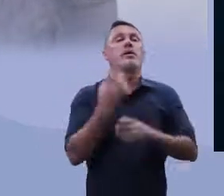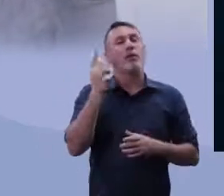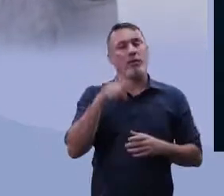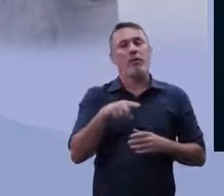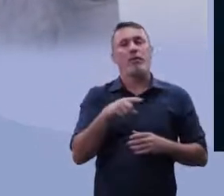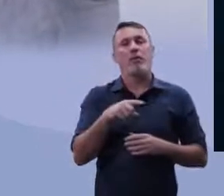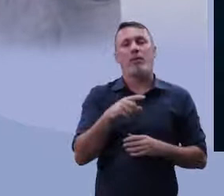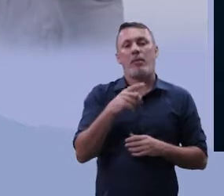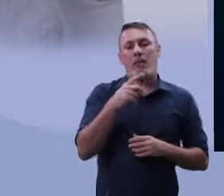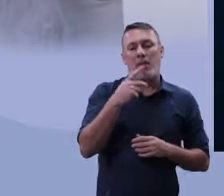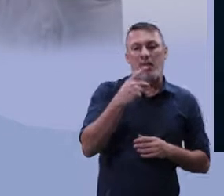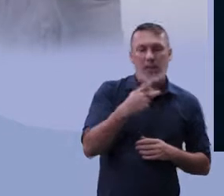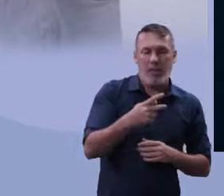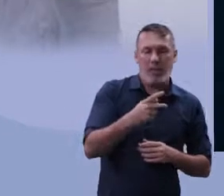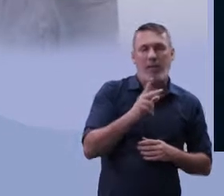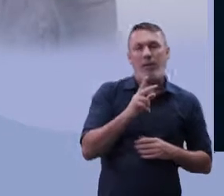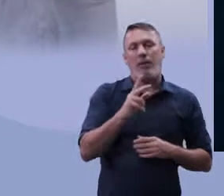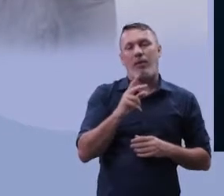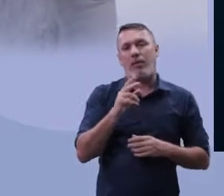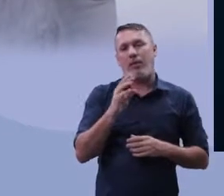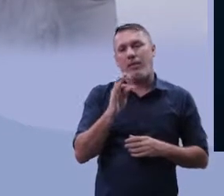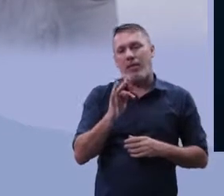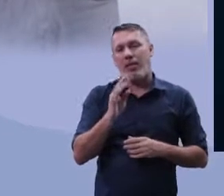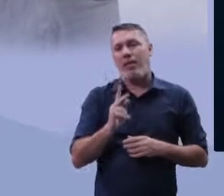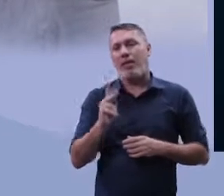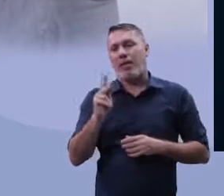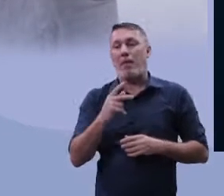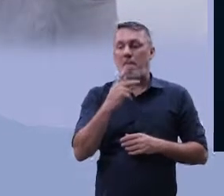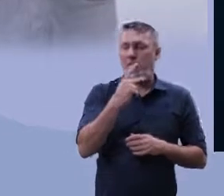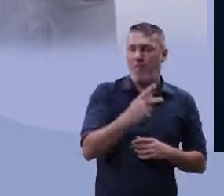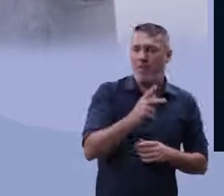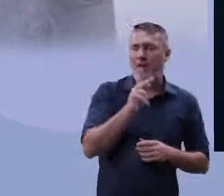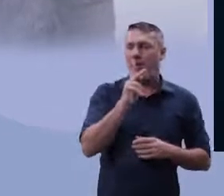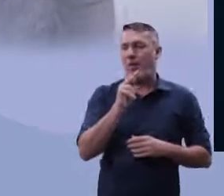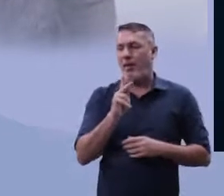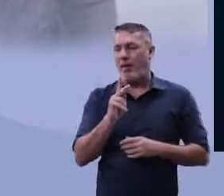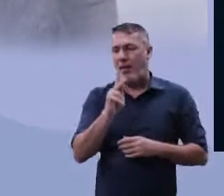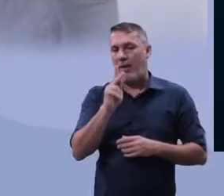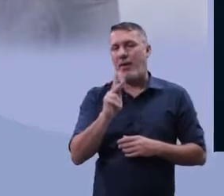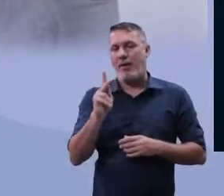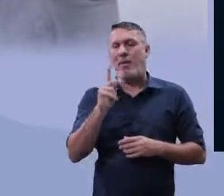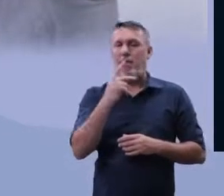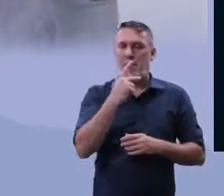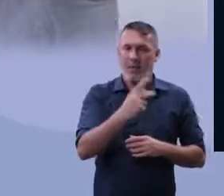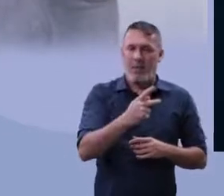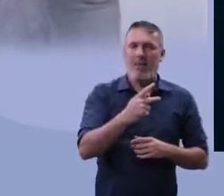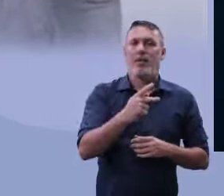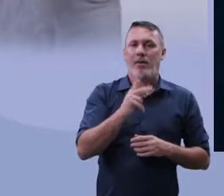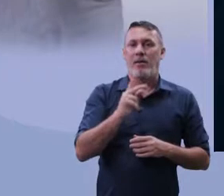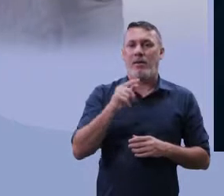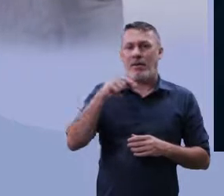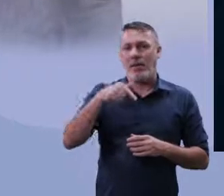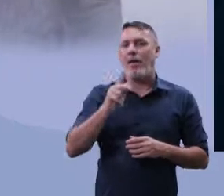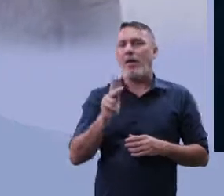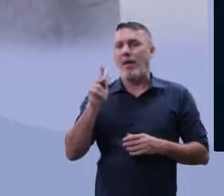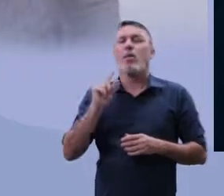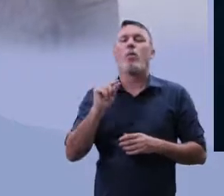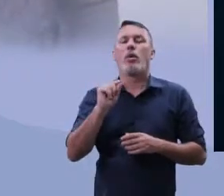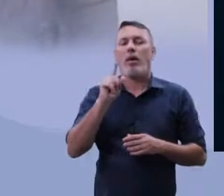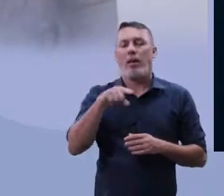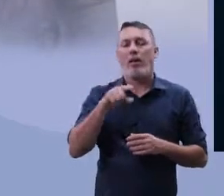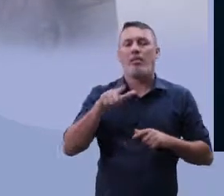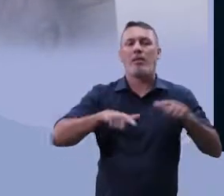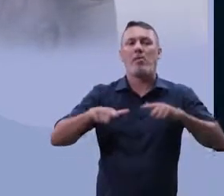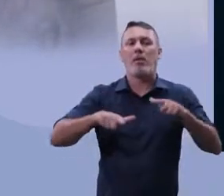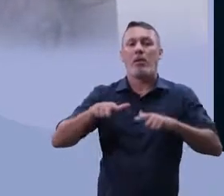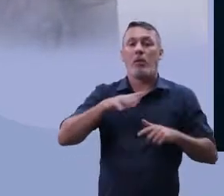Curdo, o PKK, onde esse PKK, ele fazia uso dessas ações terroristas. Só que,